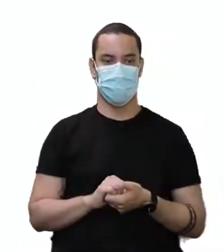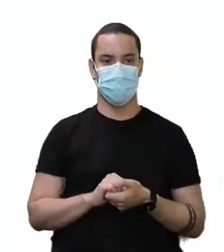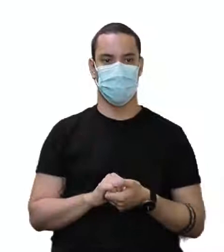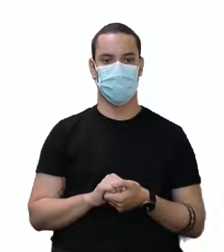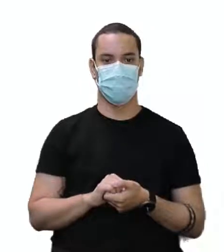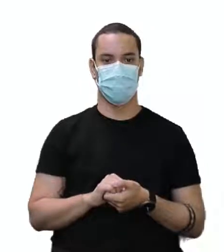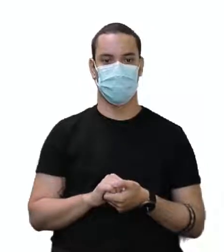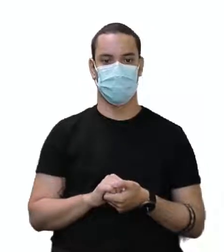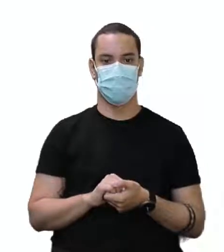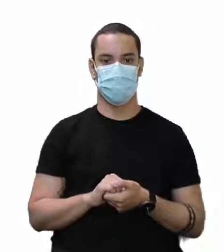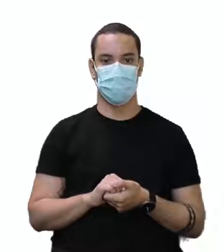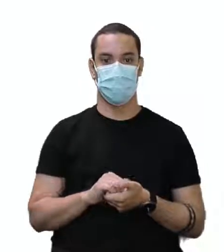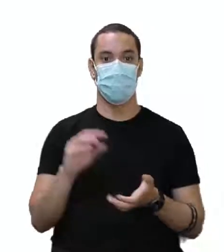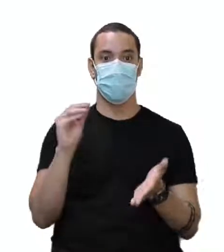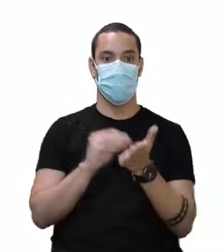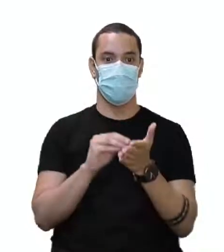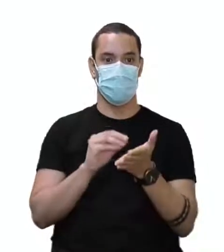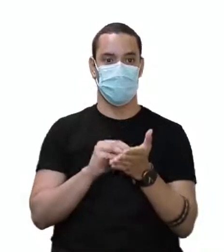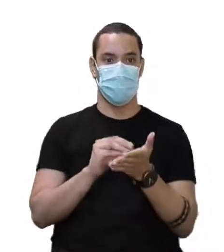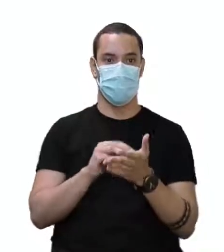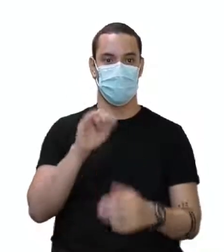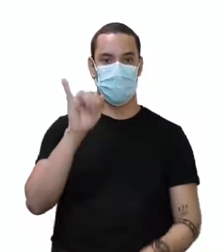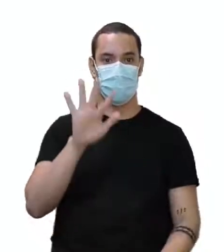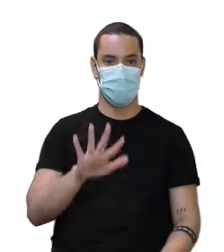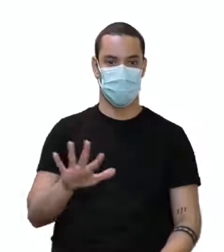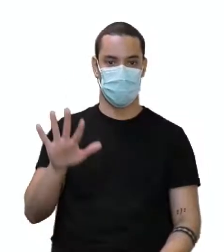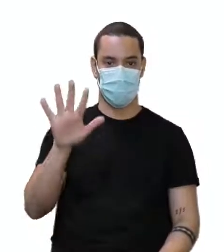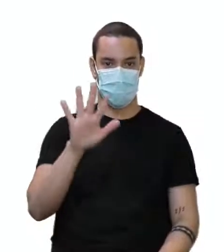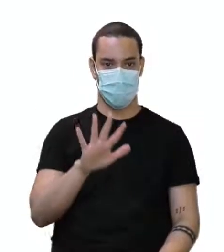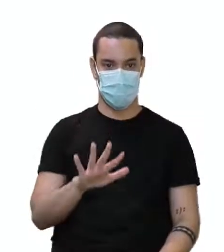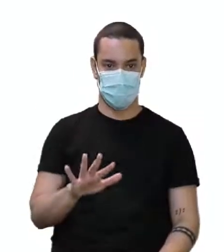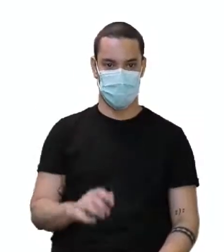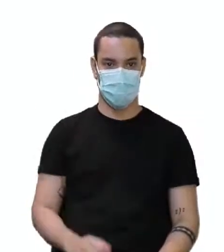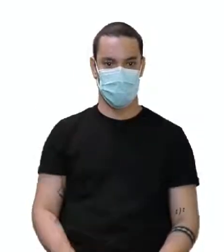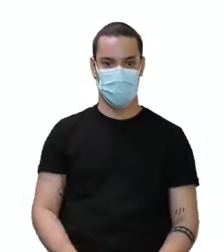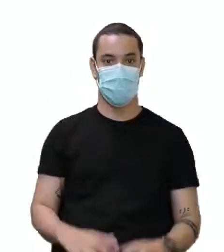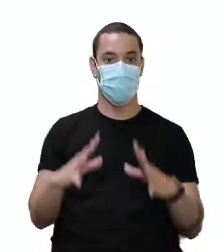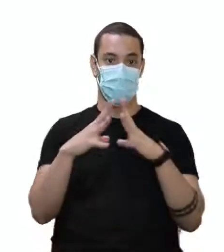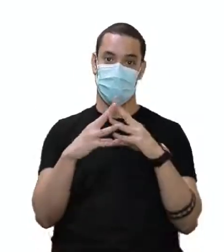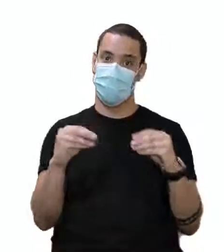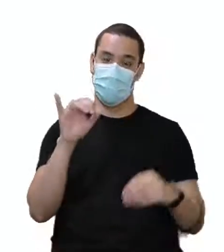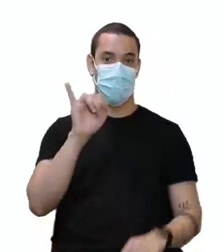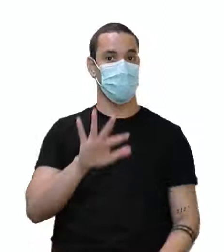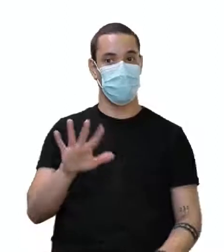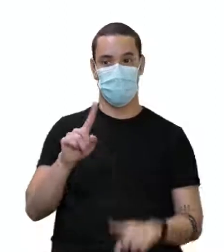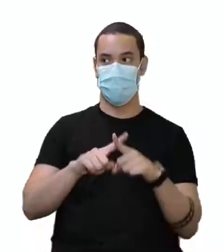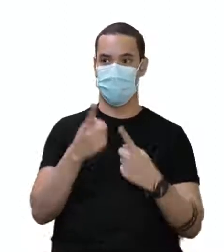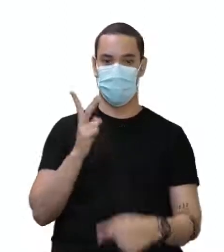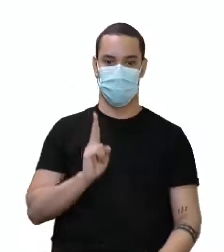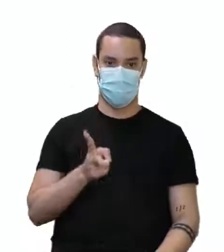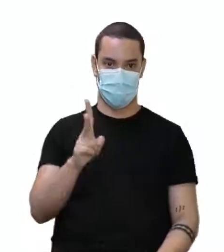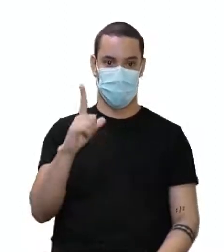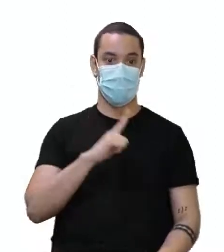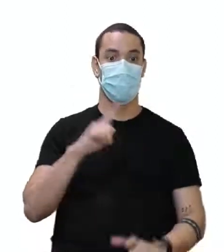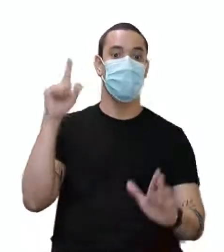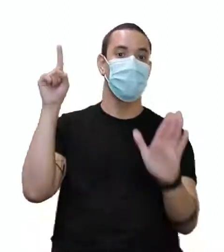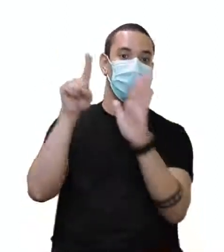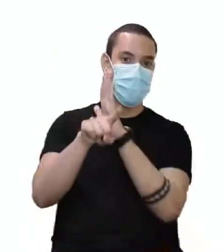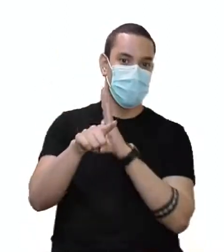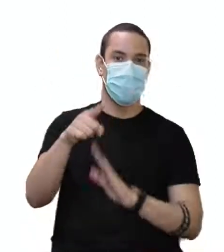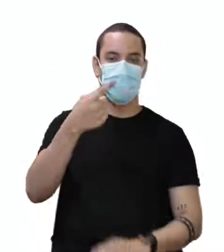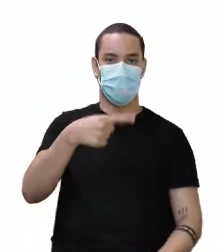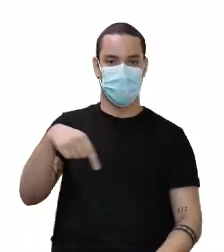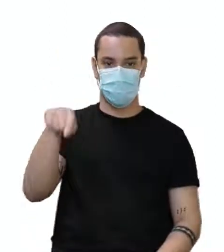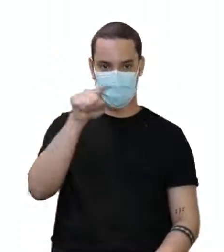Temos aí, faltou a imagem. Cadê a imagem? Sumiu minha imagem? Sumiu. Então, vamos lá. Temos uma pergunta para